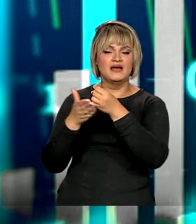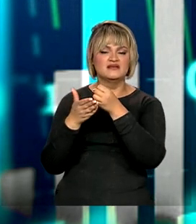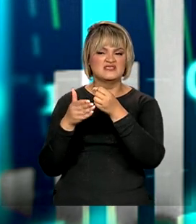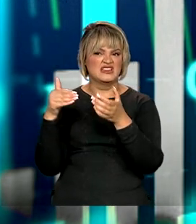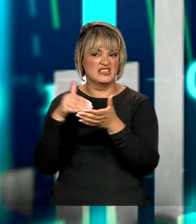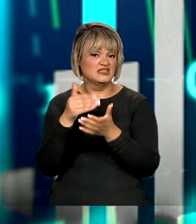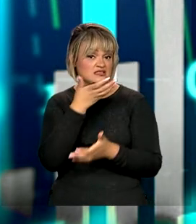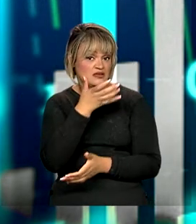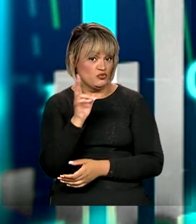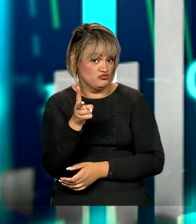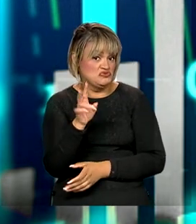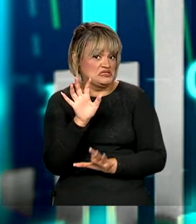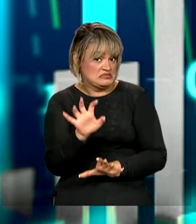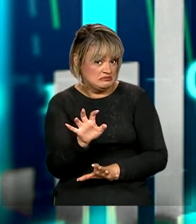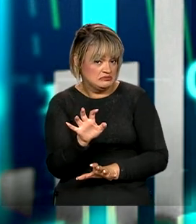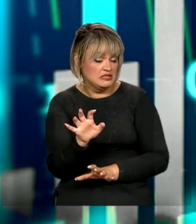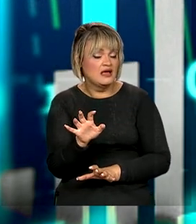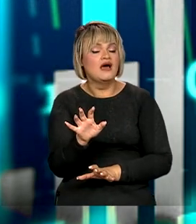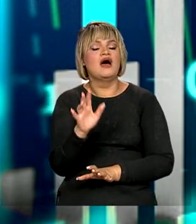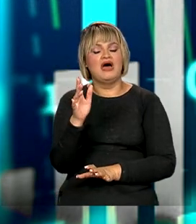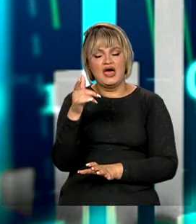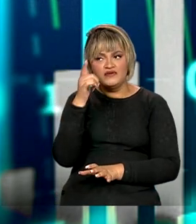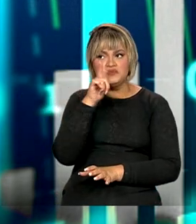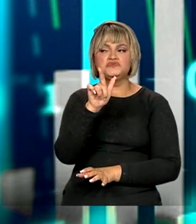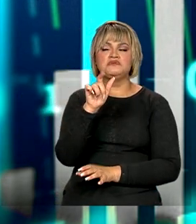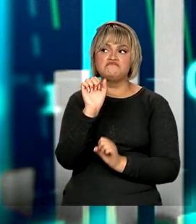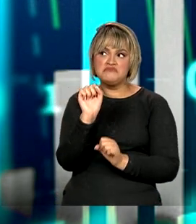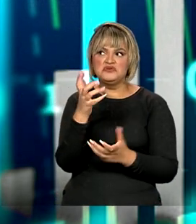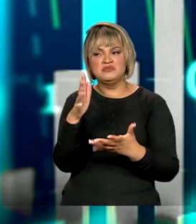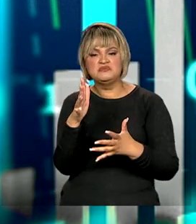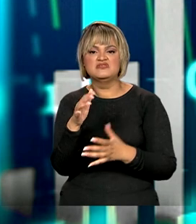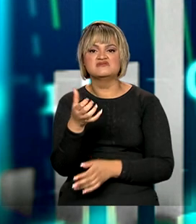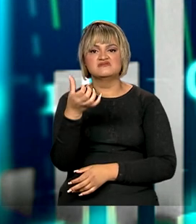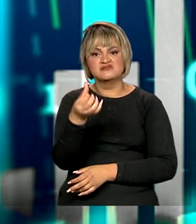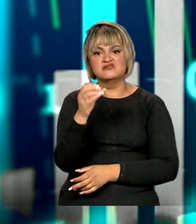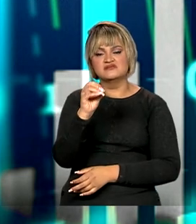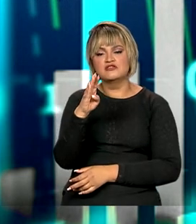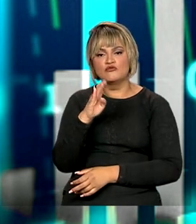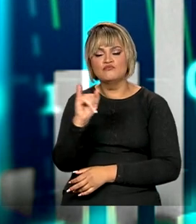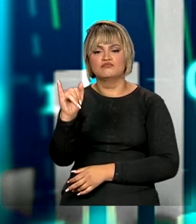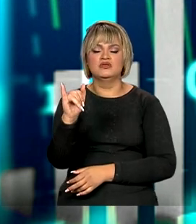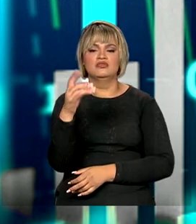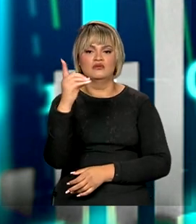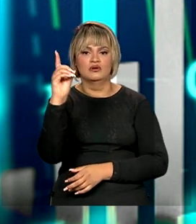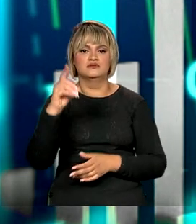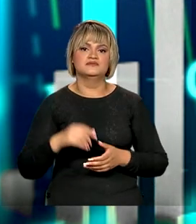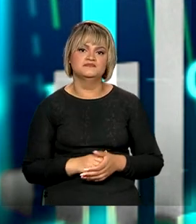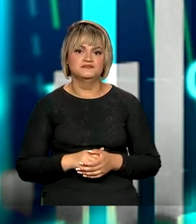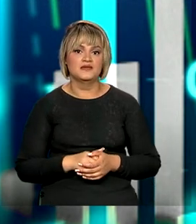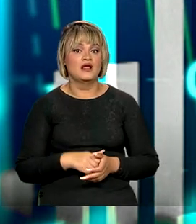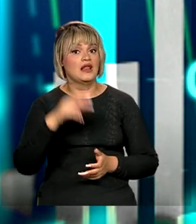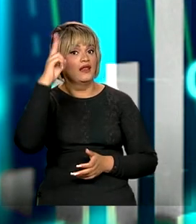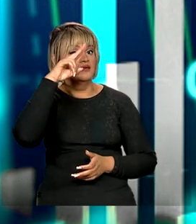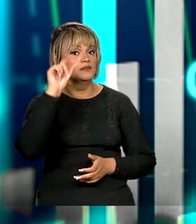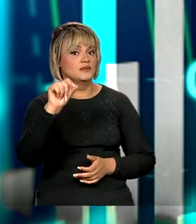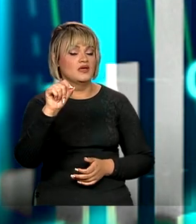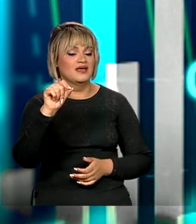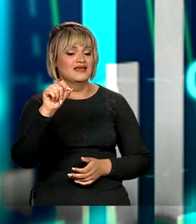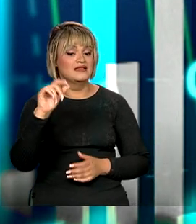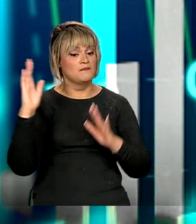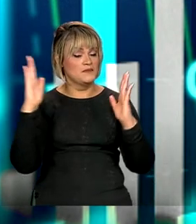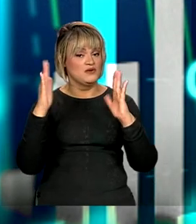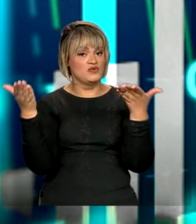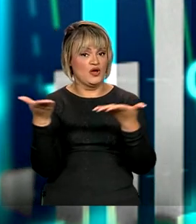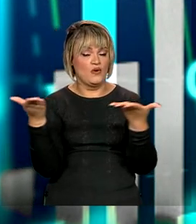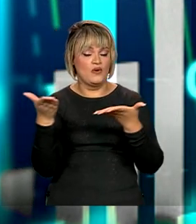do ano, vamos ter, então, um saldo aproximado de algo em torno de 60 bilhões de dólares. Lembrando que, nesse